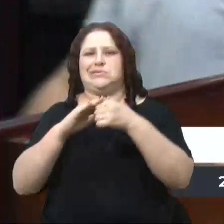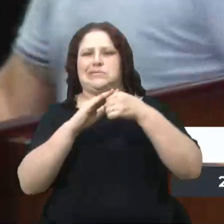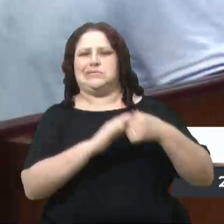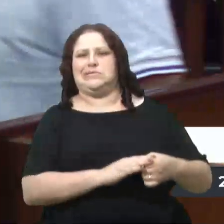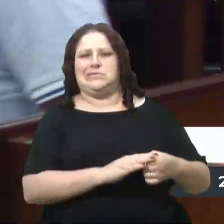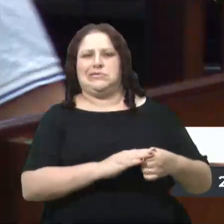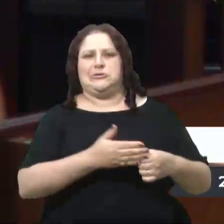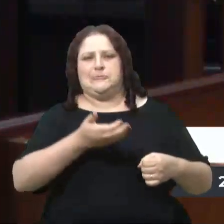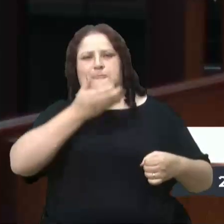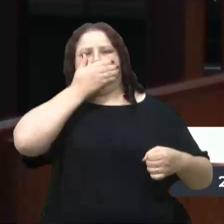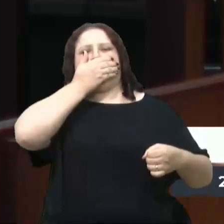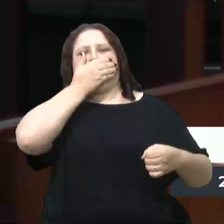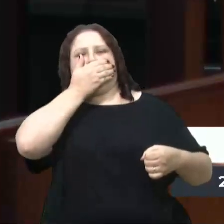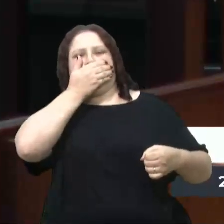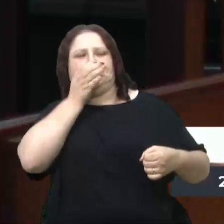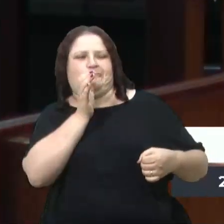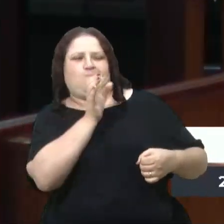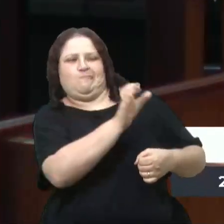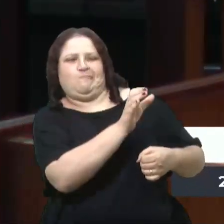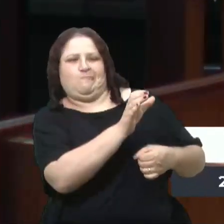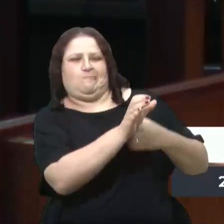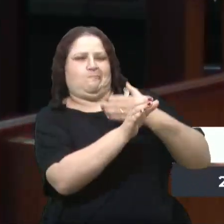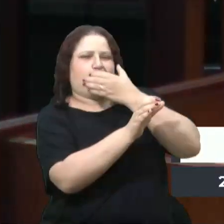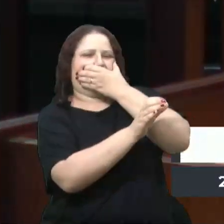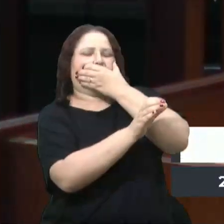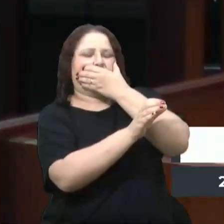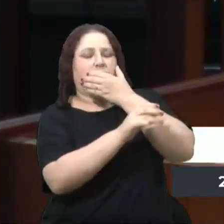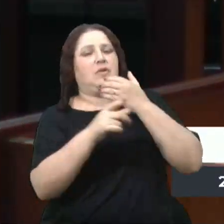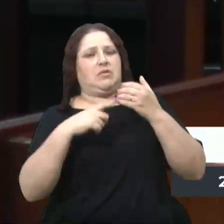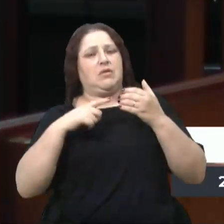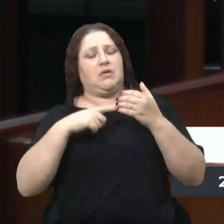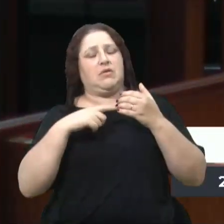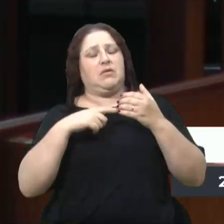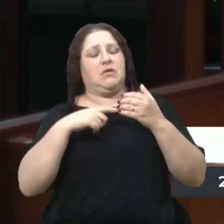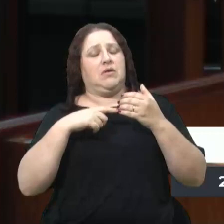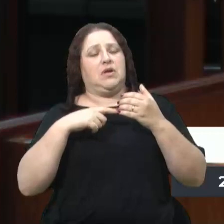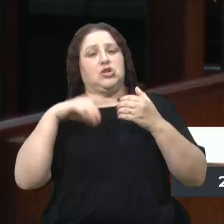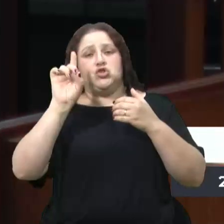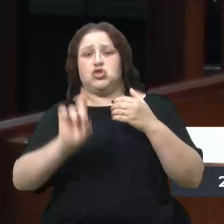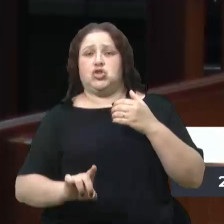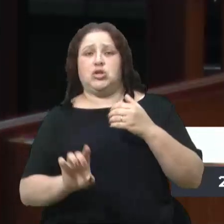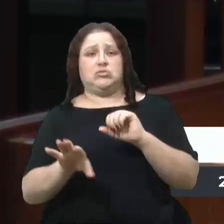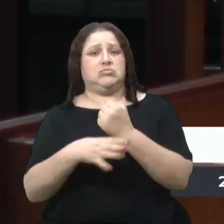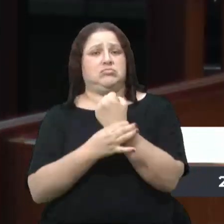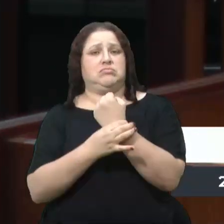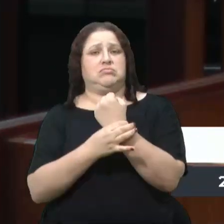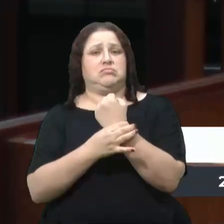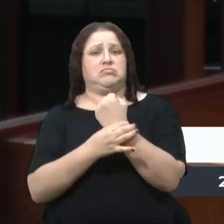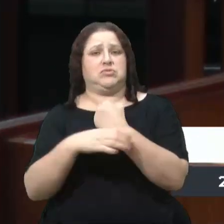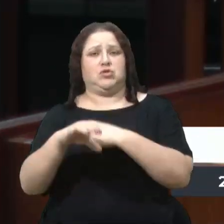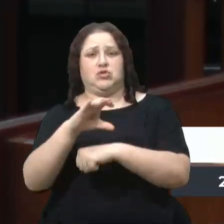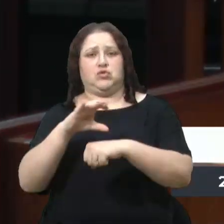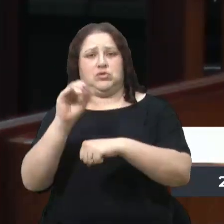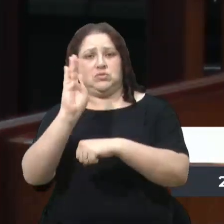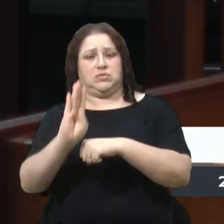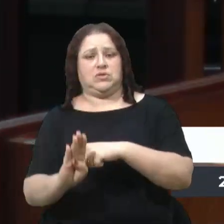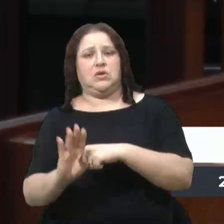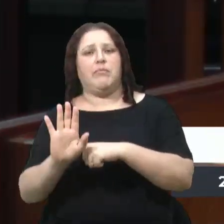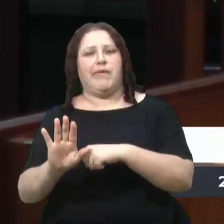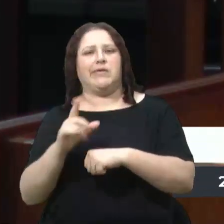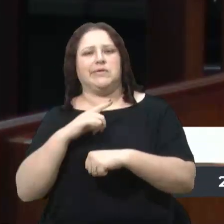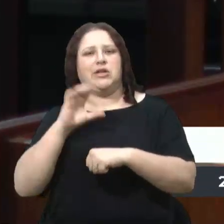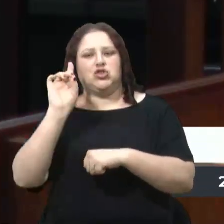direitos, embora garantidos pela Constituição do Brasil, sendo usurpados. Eu